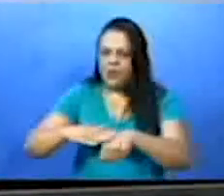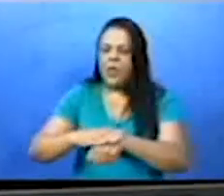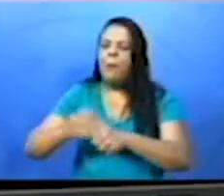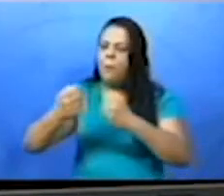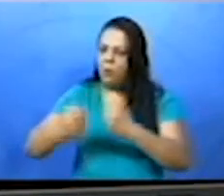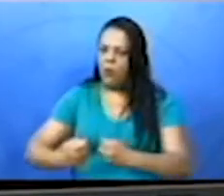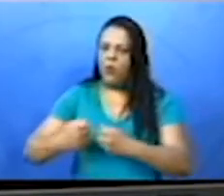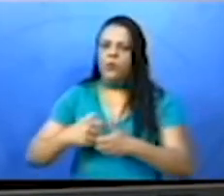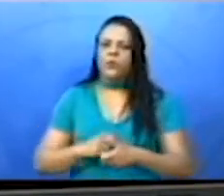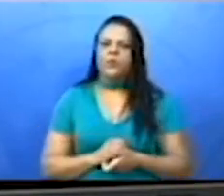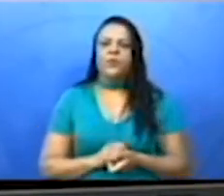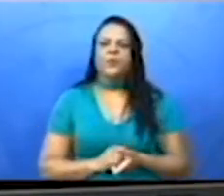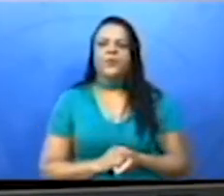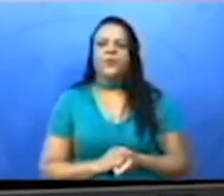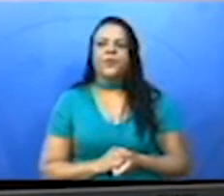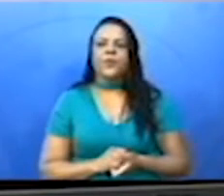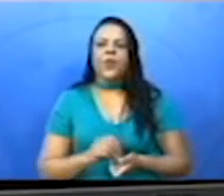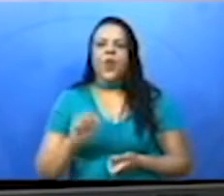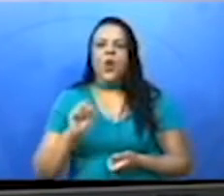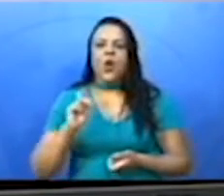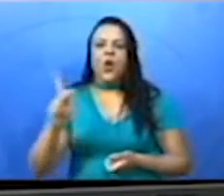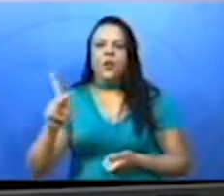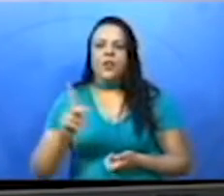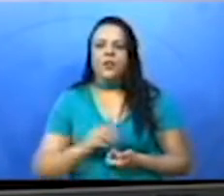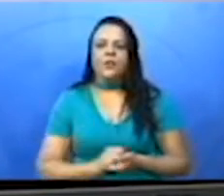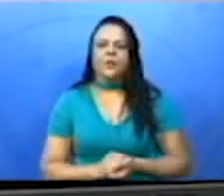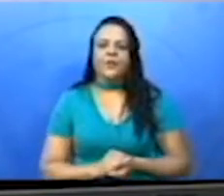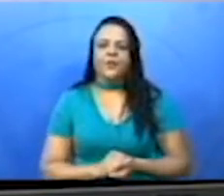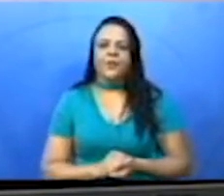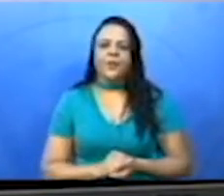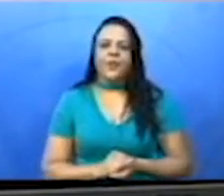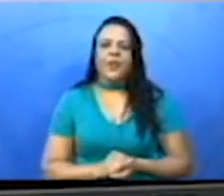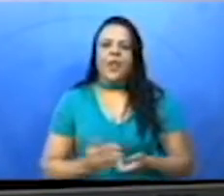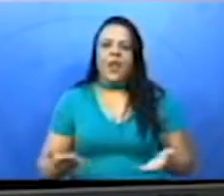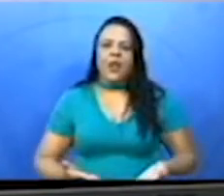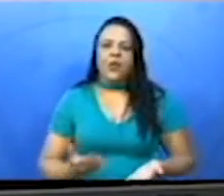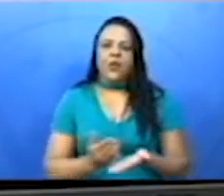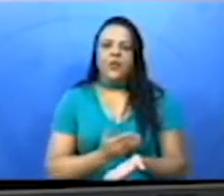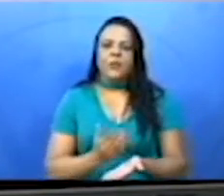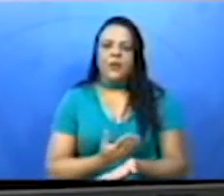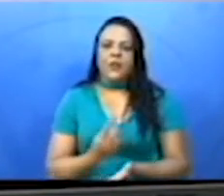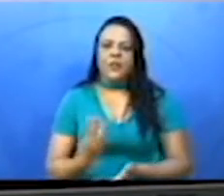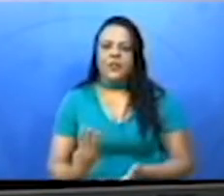Agora, vamos passar para a página 324.